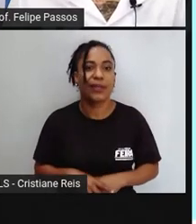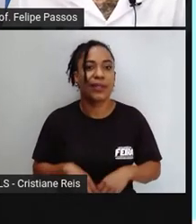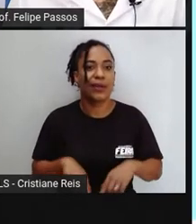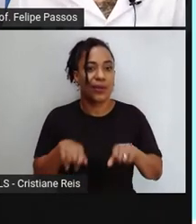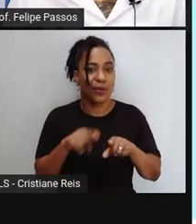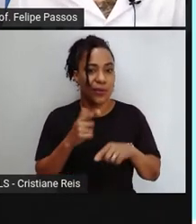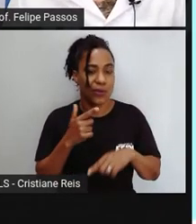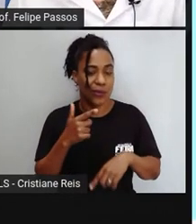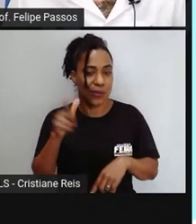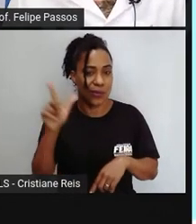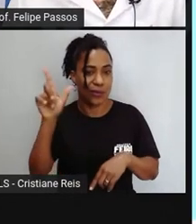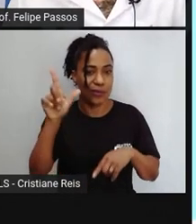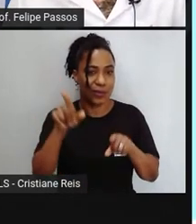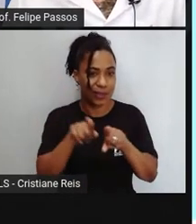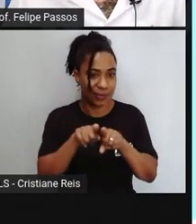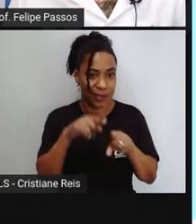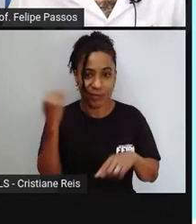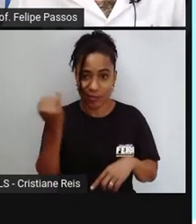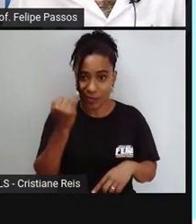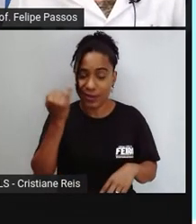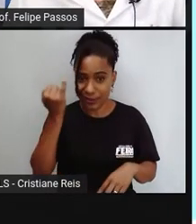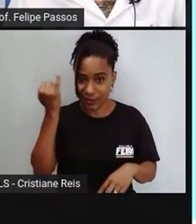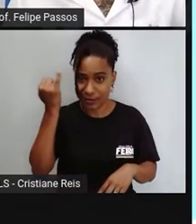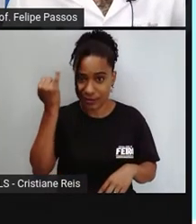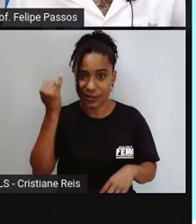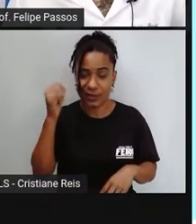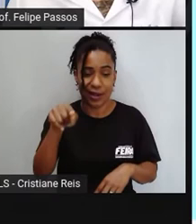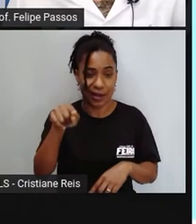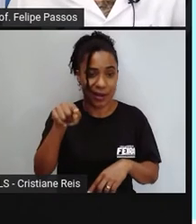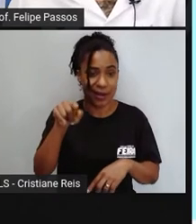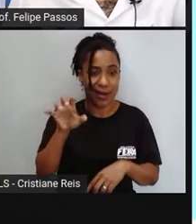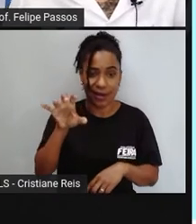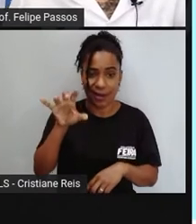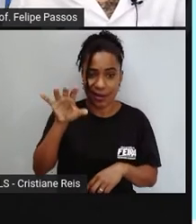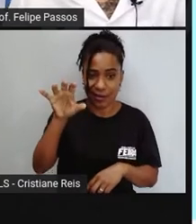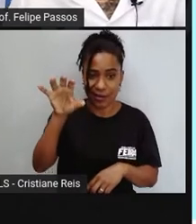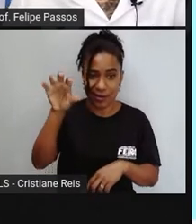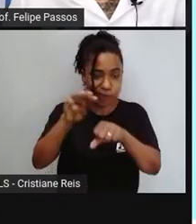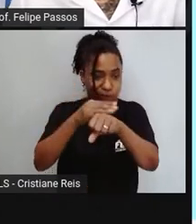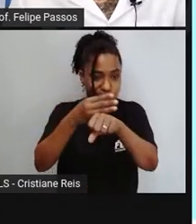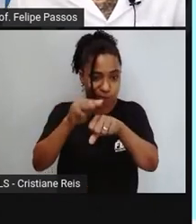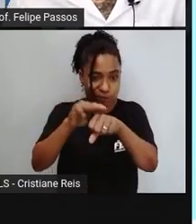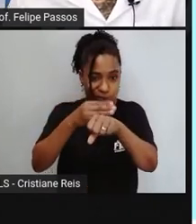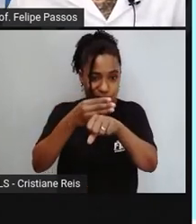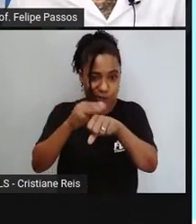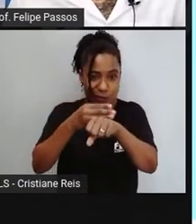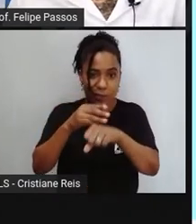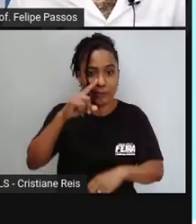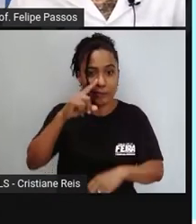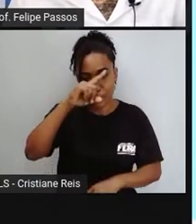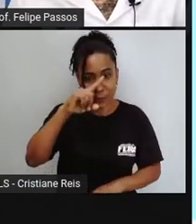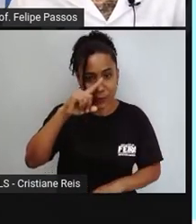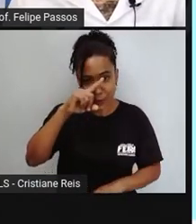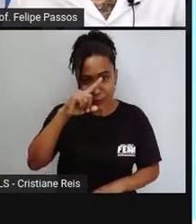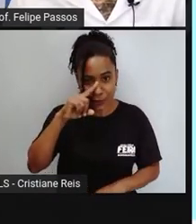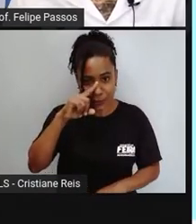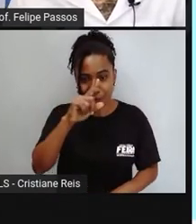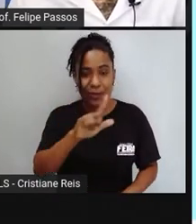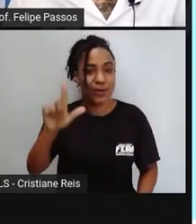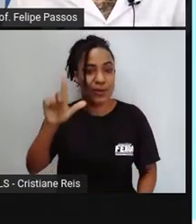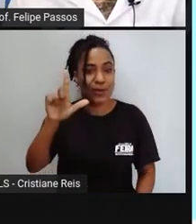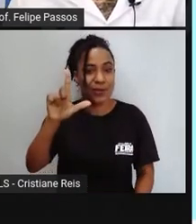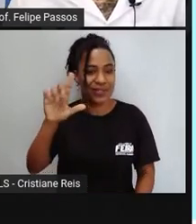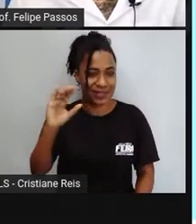gênero Loxoceles. E aí que tem um problema grande, ó, gente. Quando essa aranha pica,